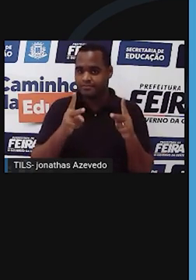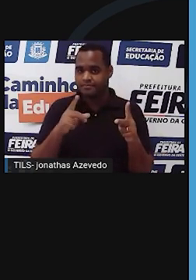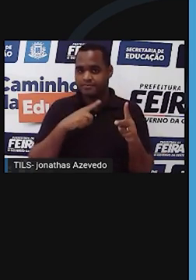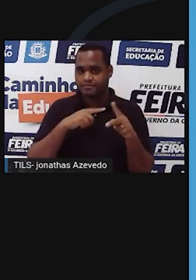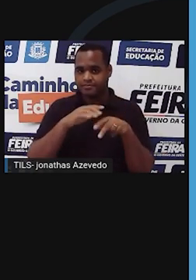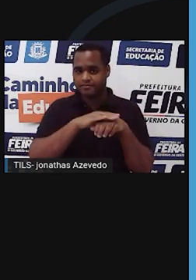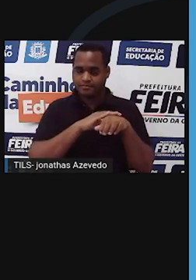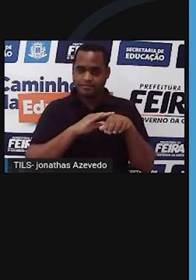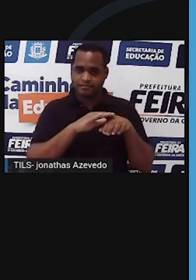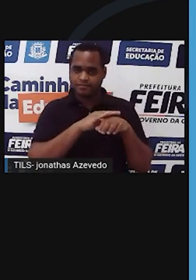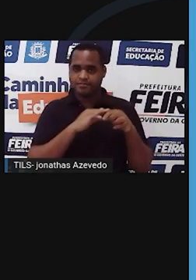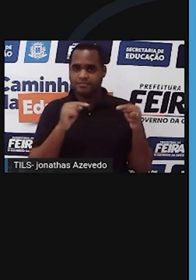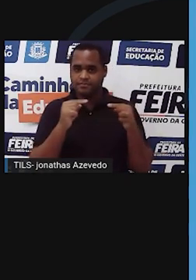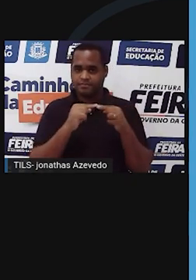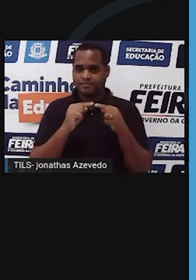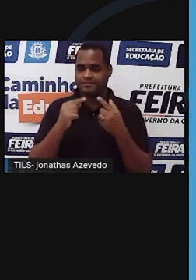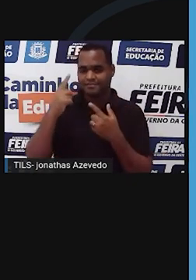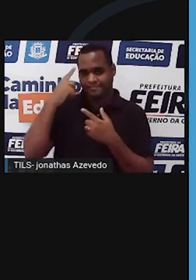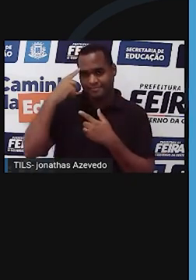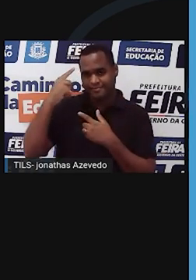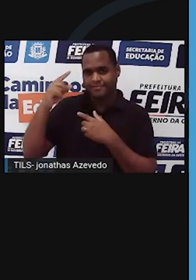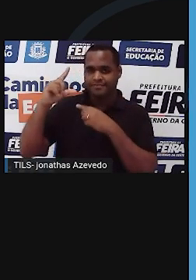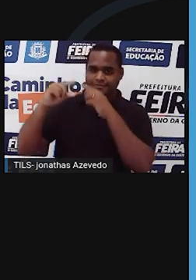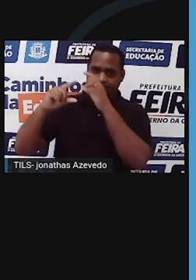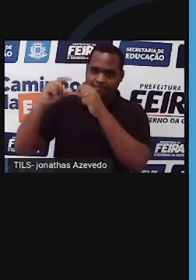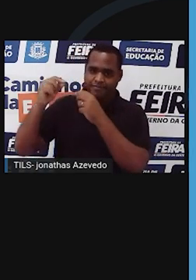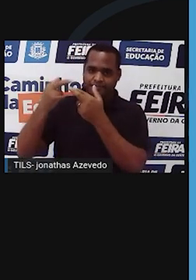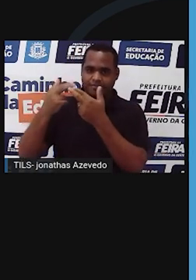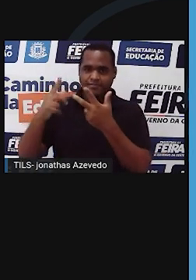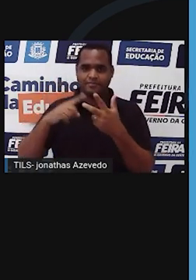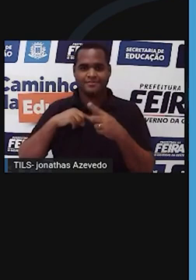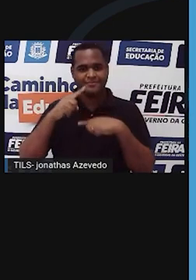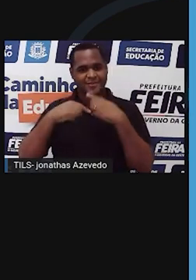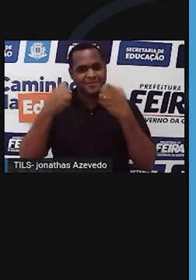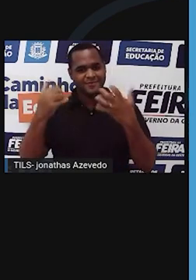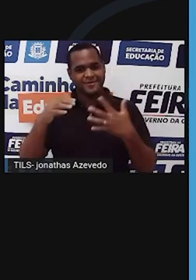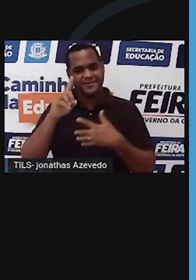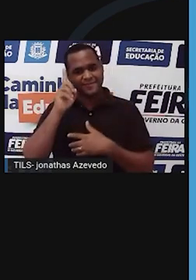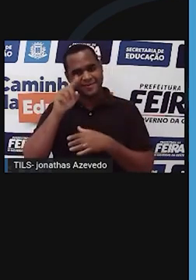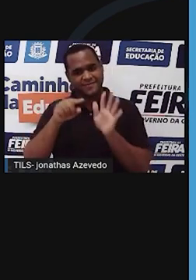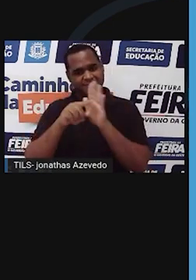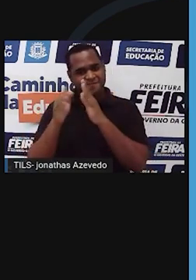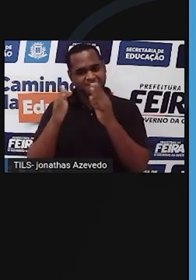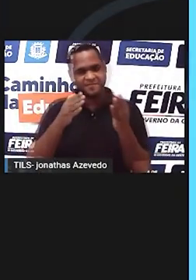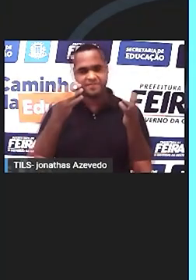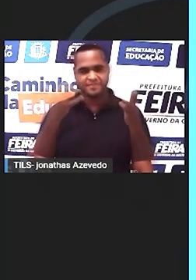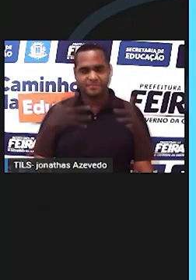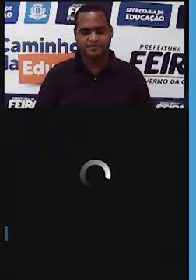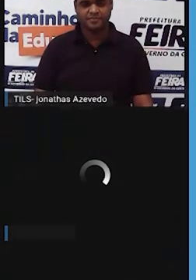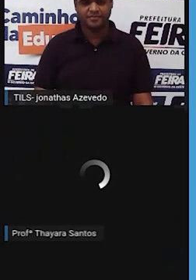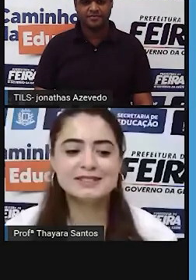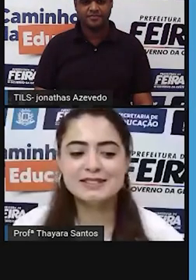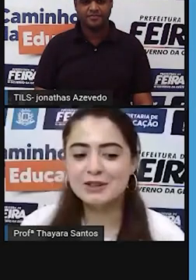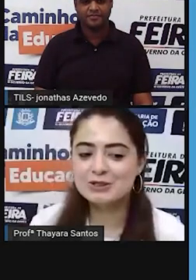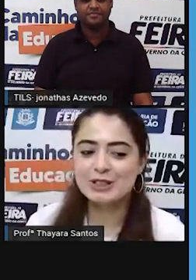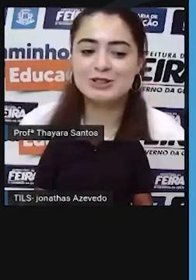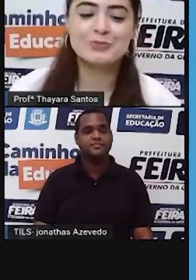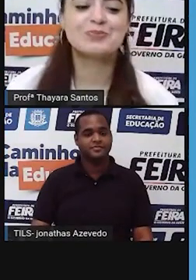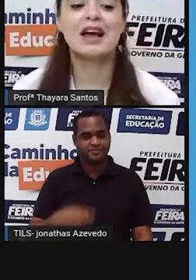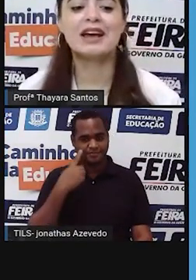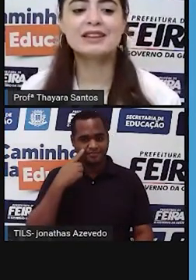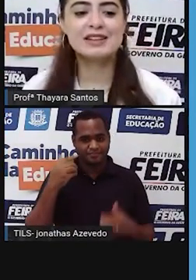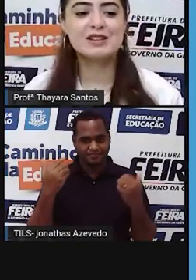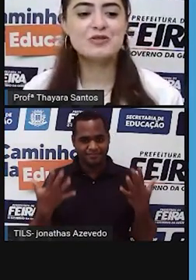conversa sobre astrologia e sobre o zodíaco nos próximos vídeos. Não perca. Até mais. Então, gente.